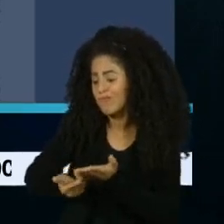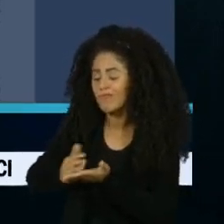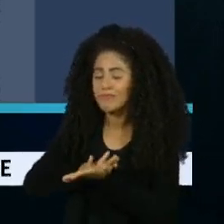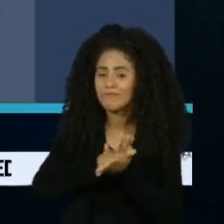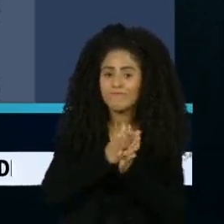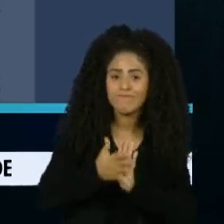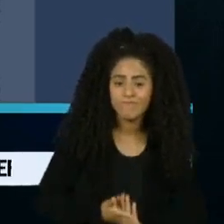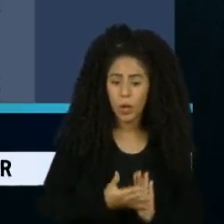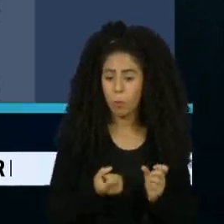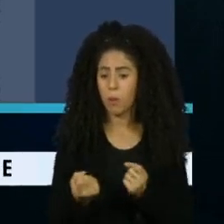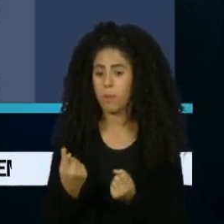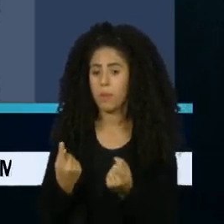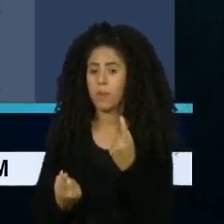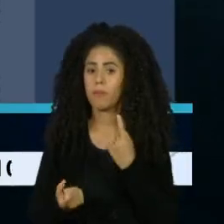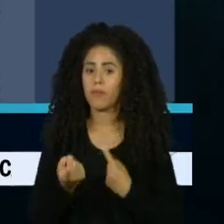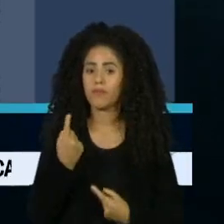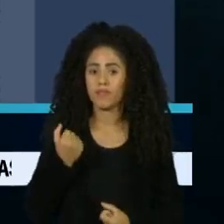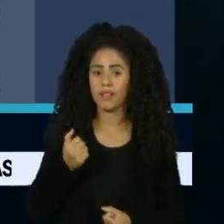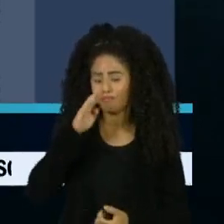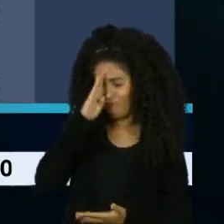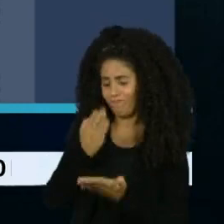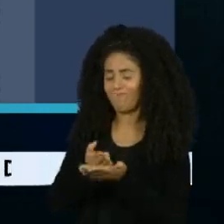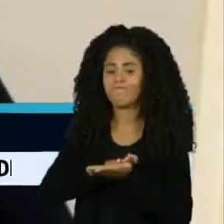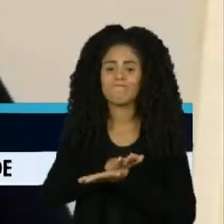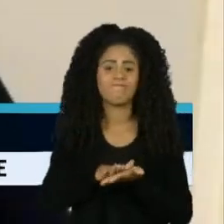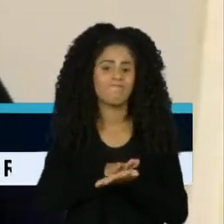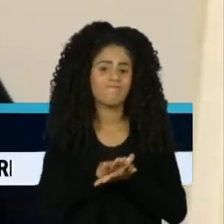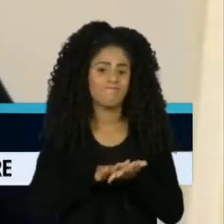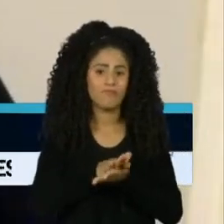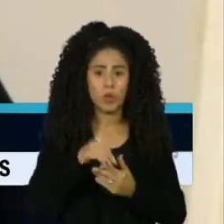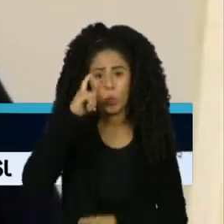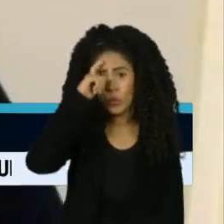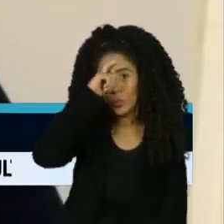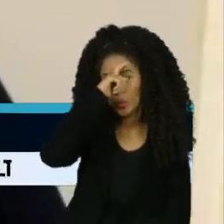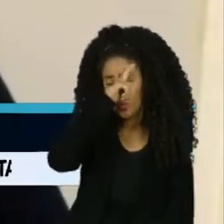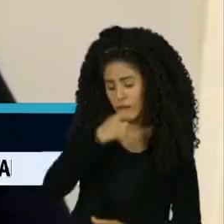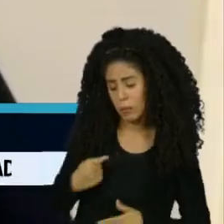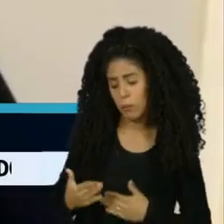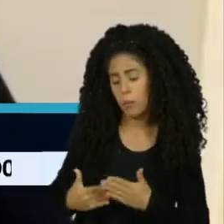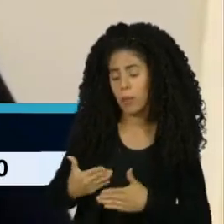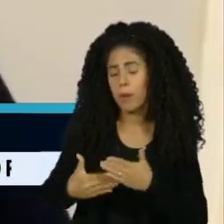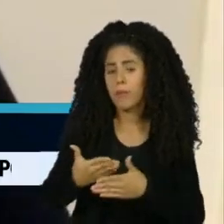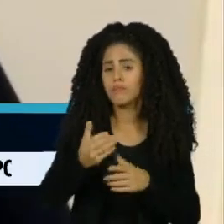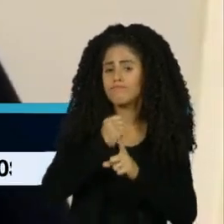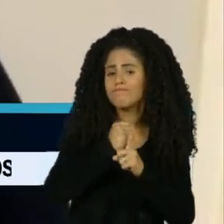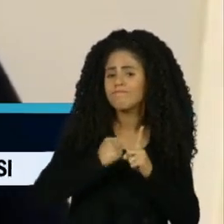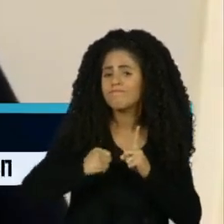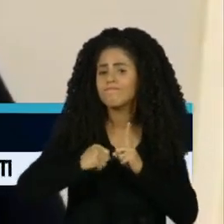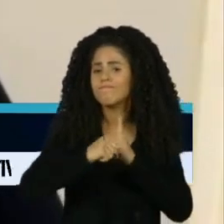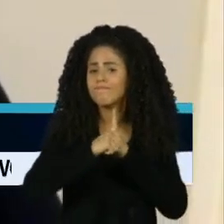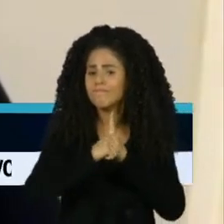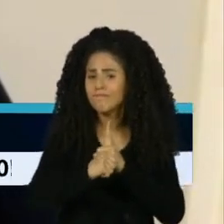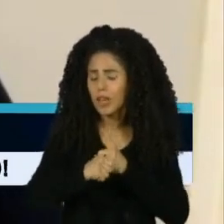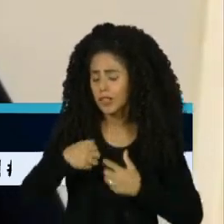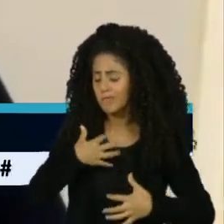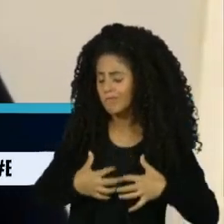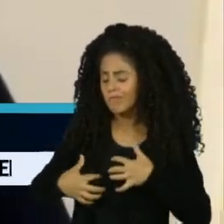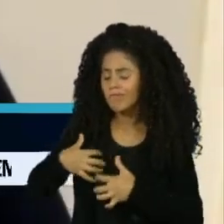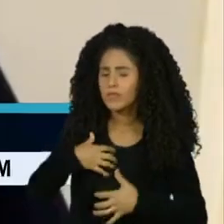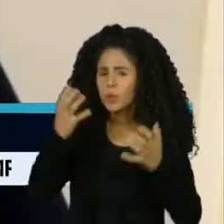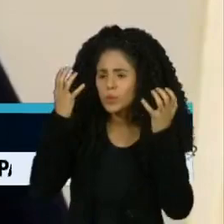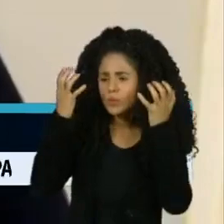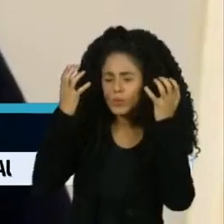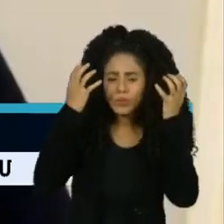-estar individual diminui. Mas a desconfiança acaba piorando o resultado final da sociedade, trazendo uma vulnerabilidade sem dúvida